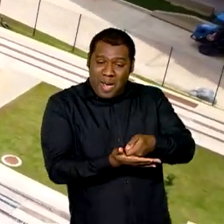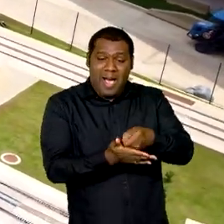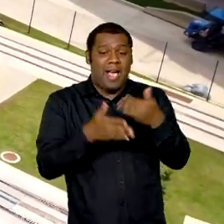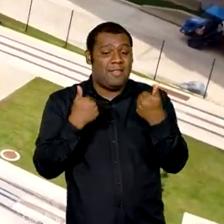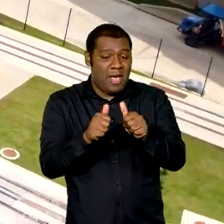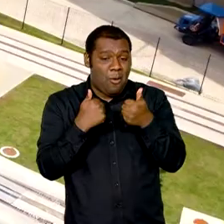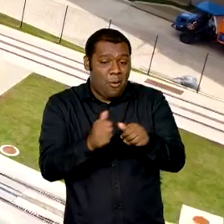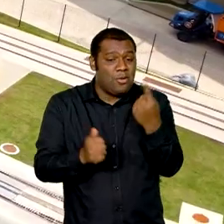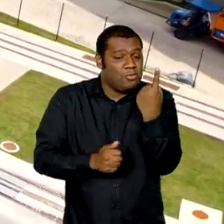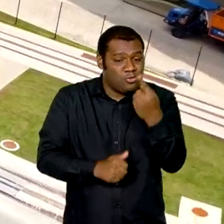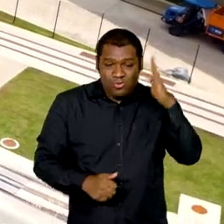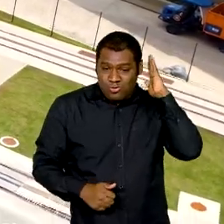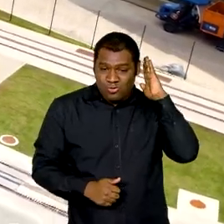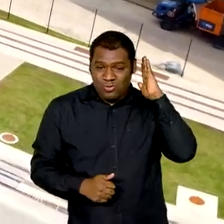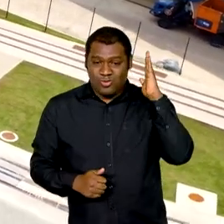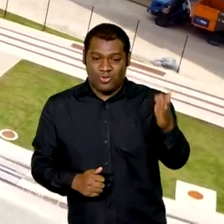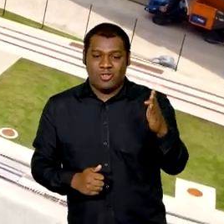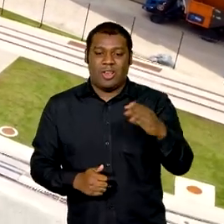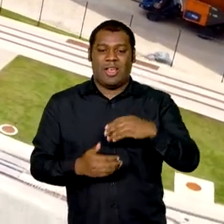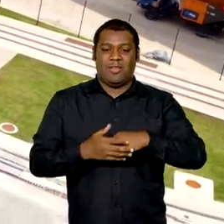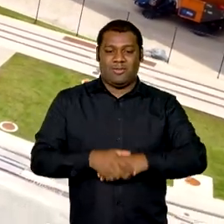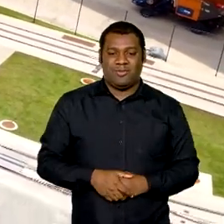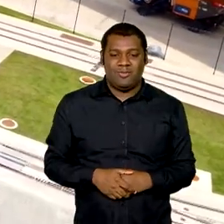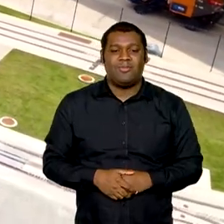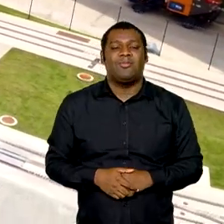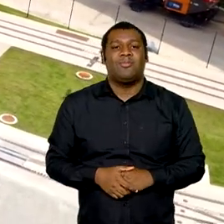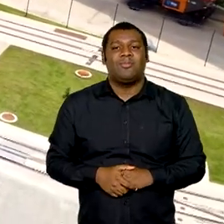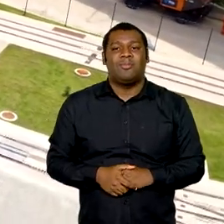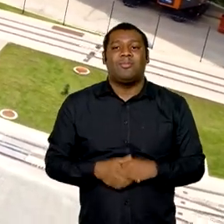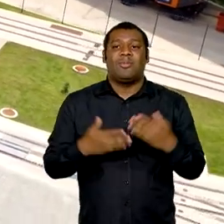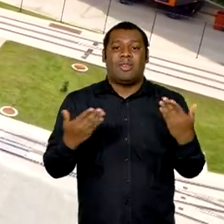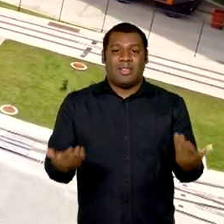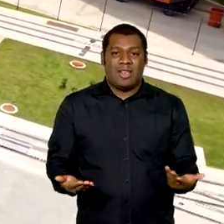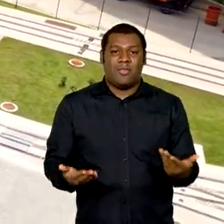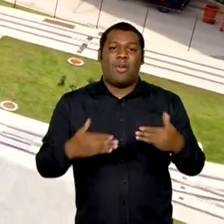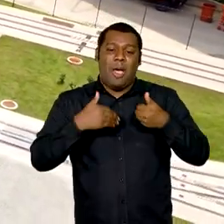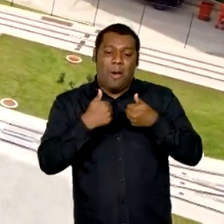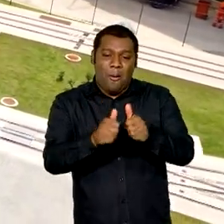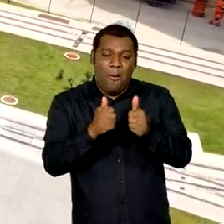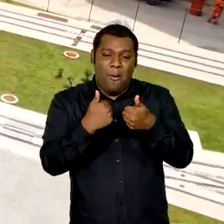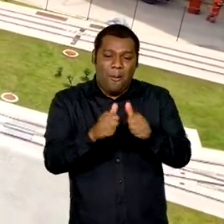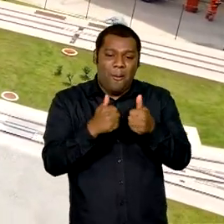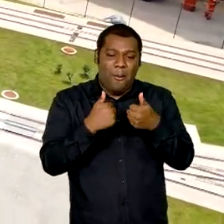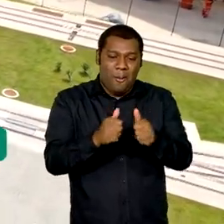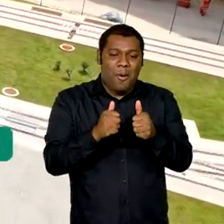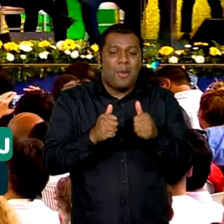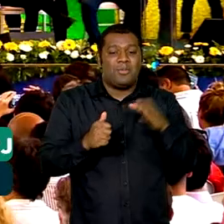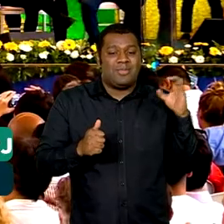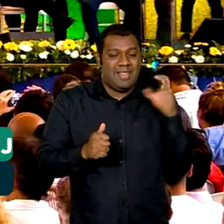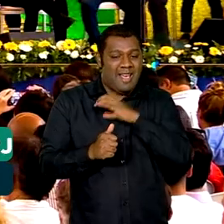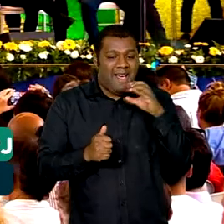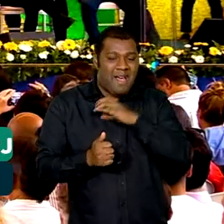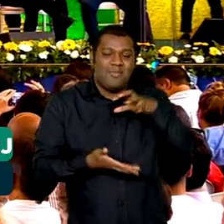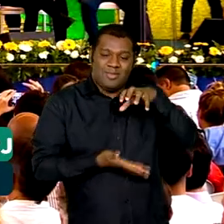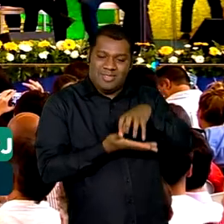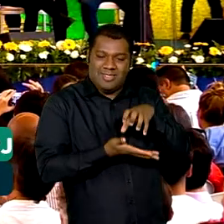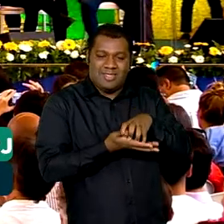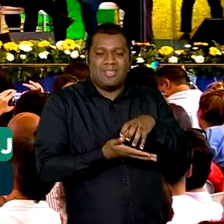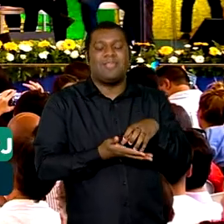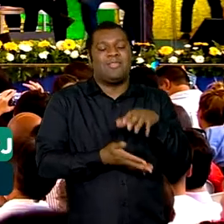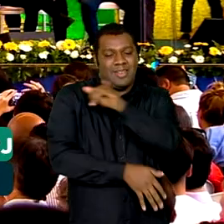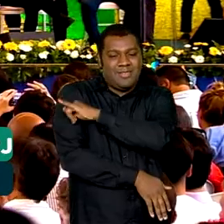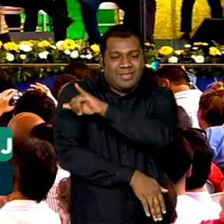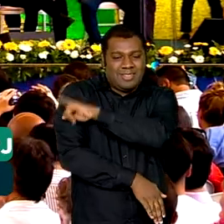municipal ou OVLT, o veículo leve sobre trilhos que circula na região central. E um